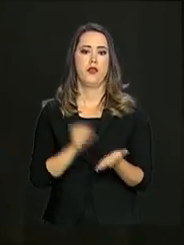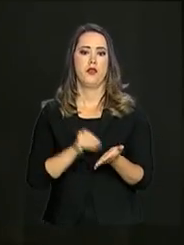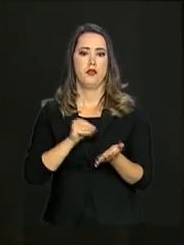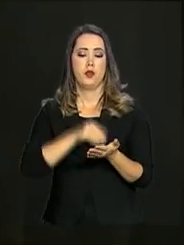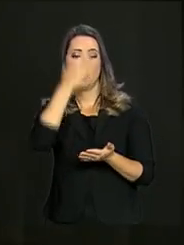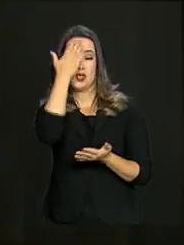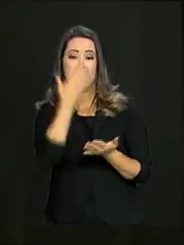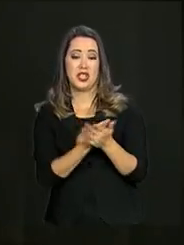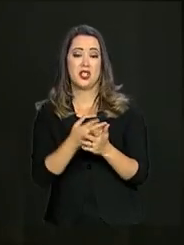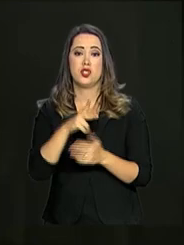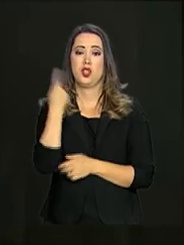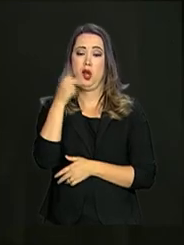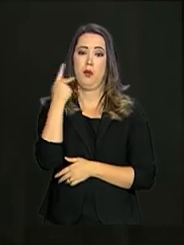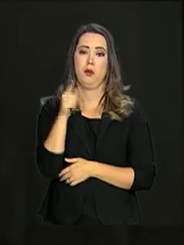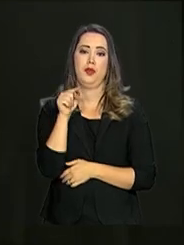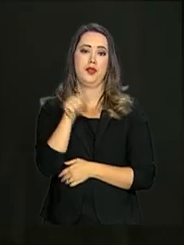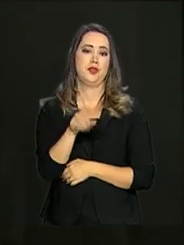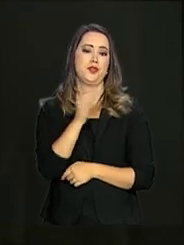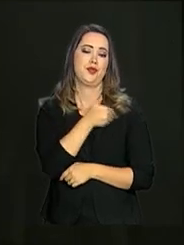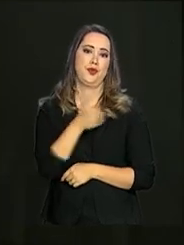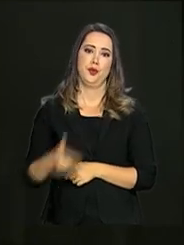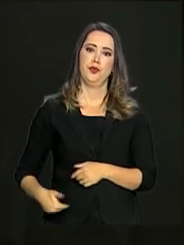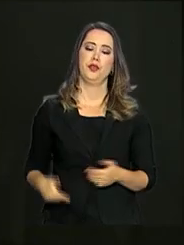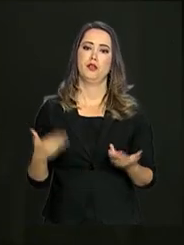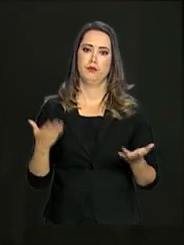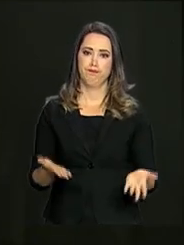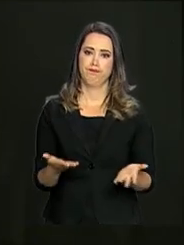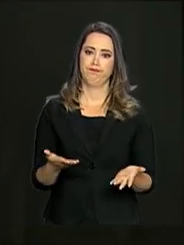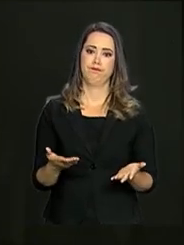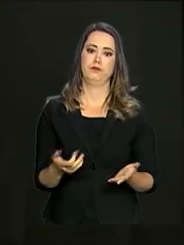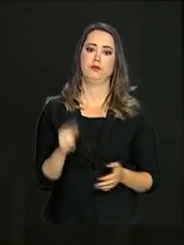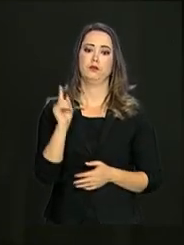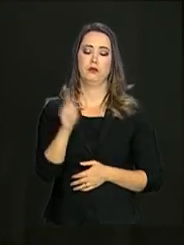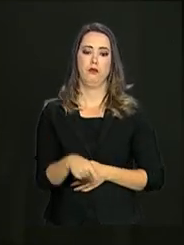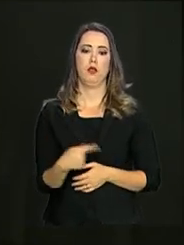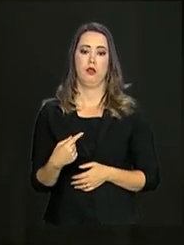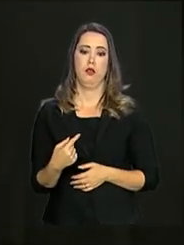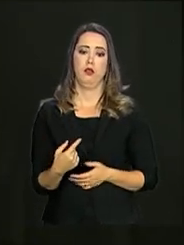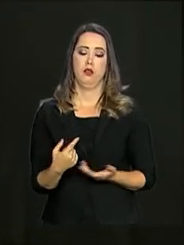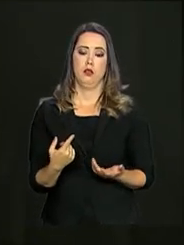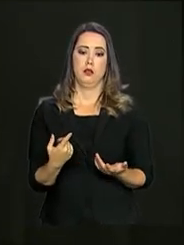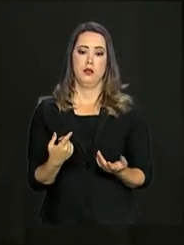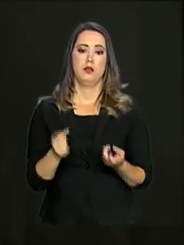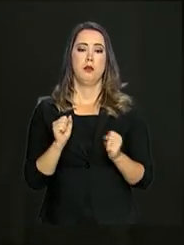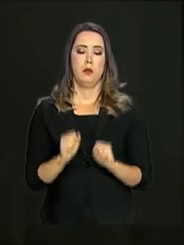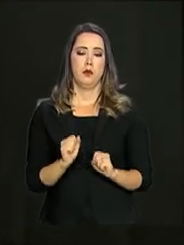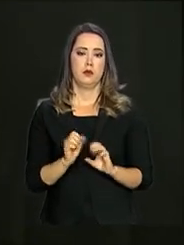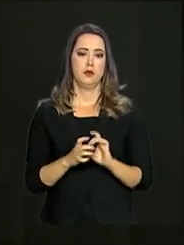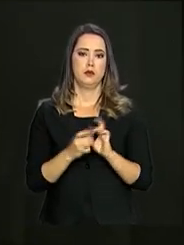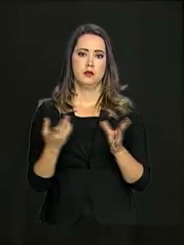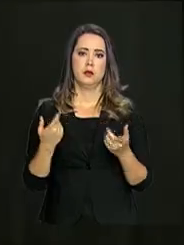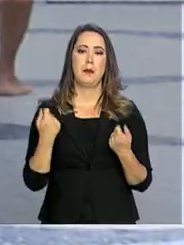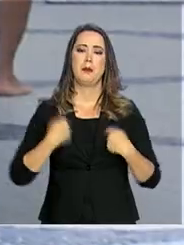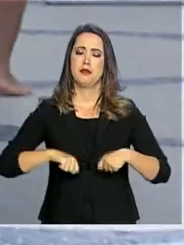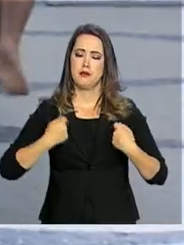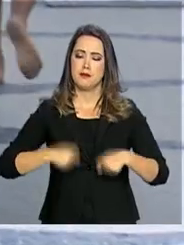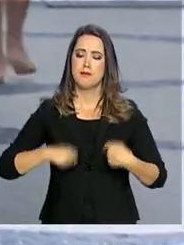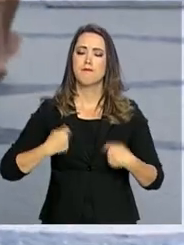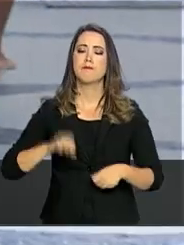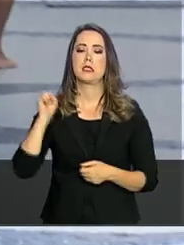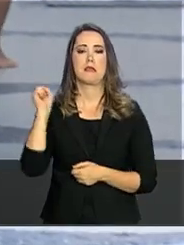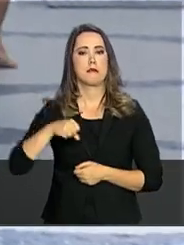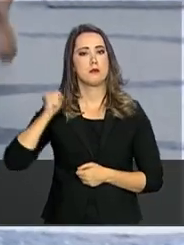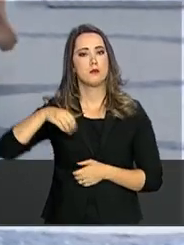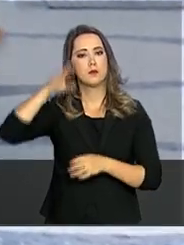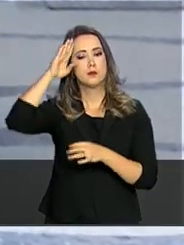de credibilidade política do Estado. Então, isso me autoriza a dizer que ela era necessária. Conhecida